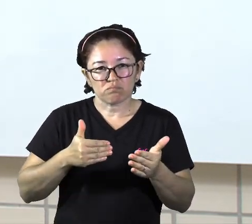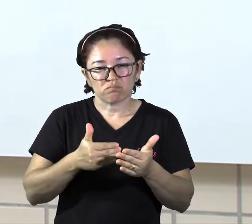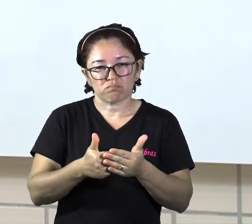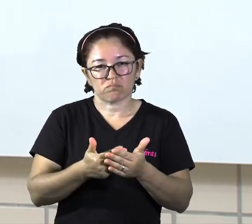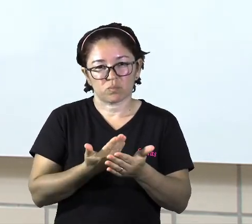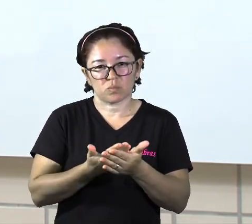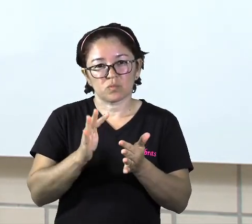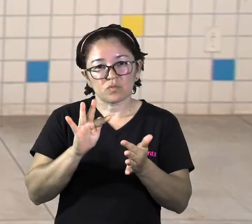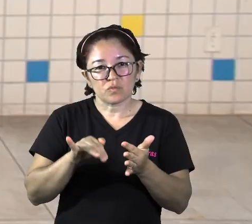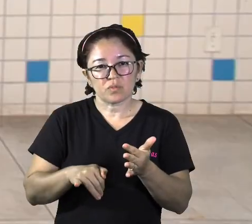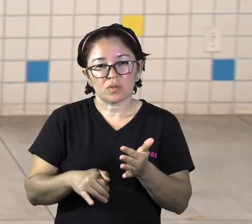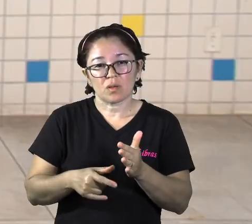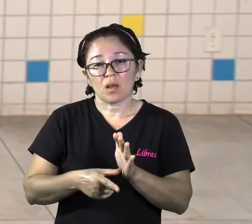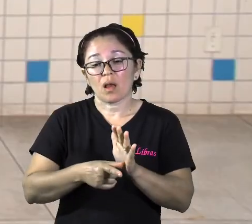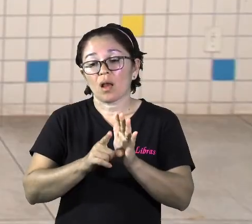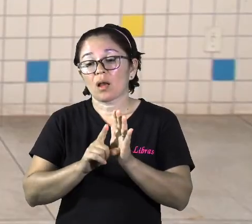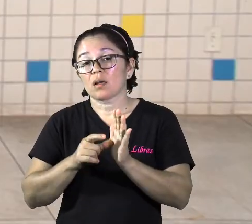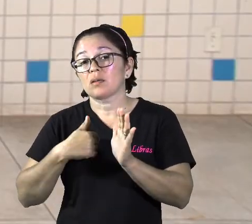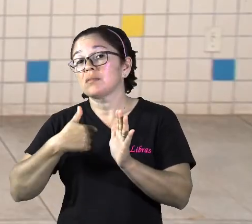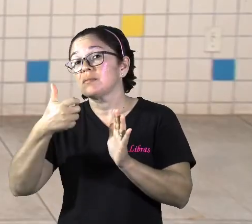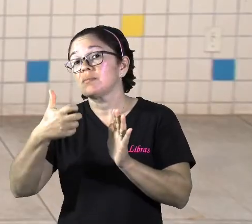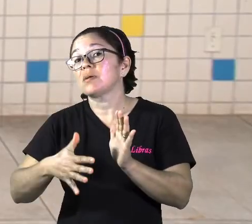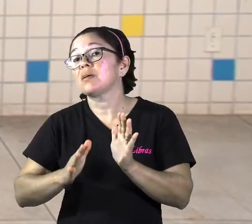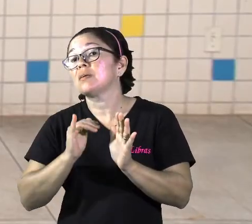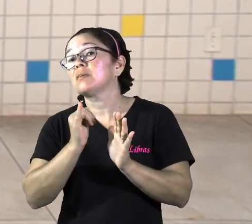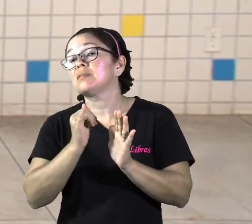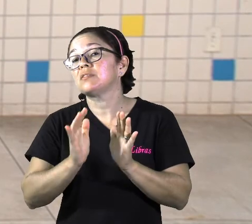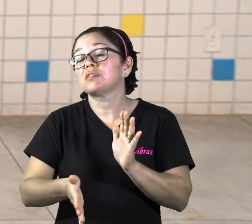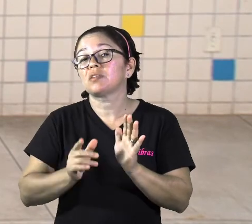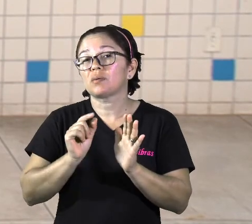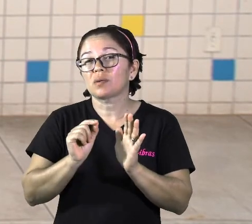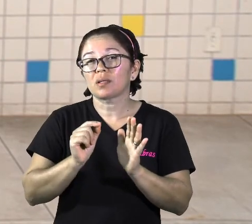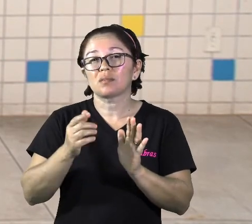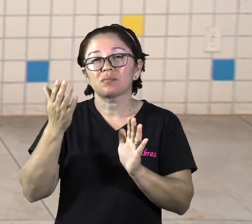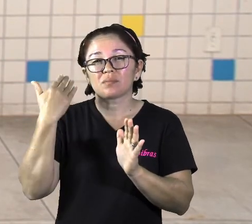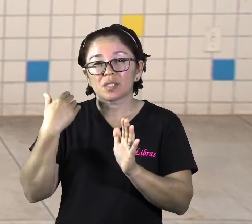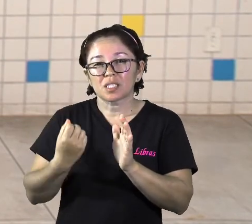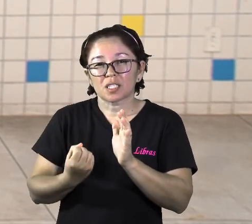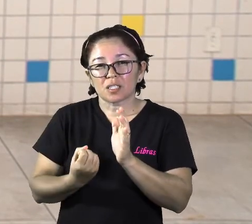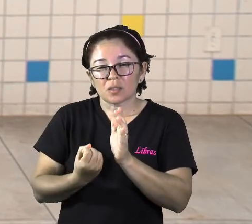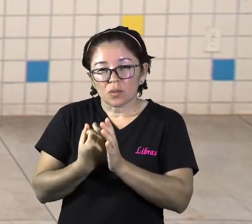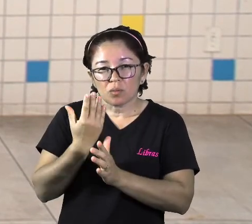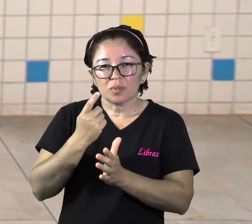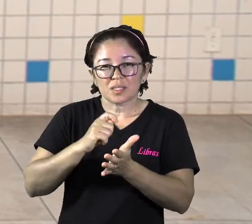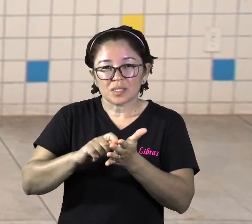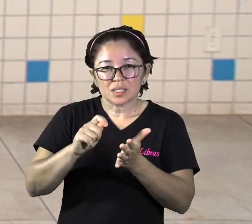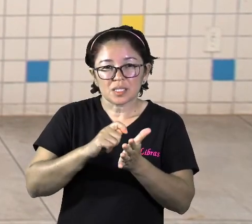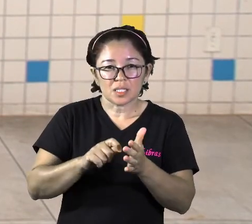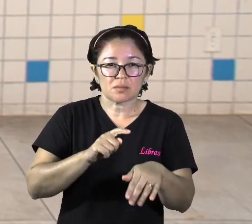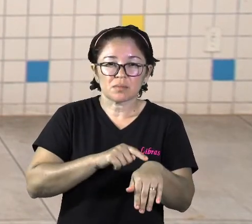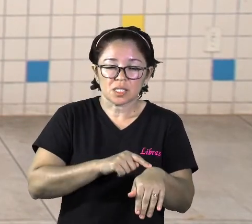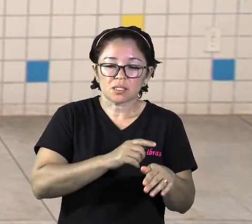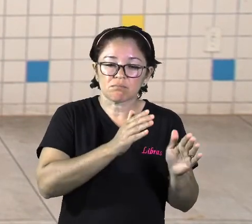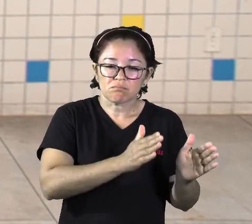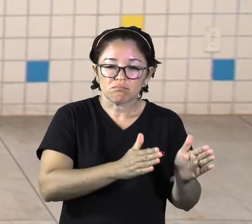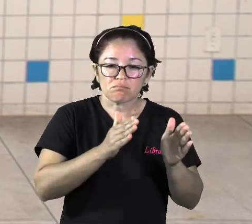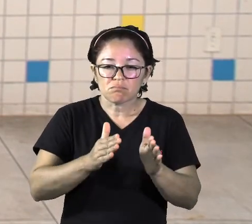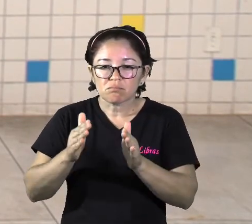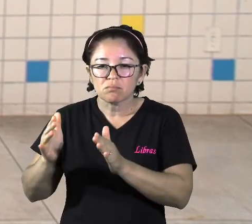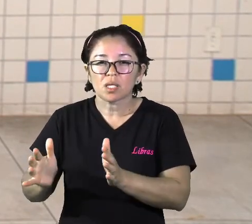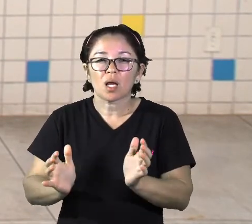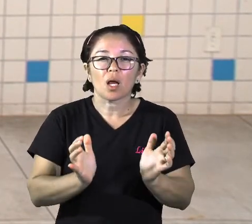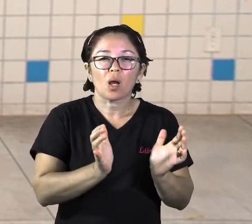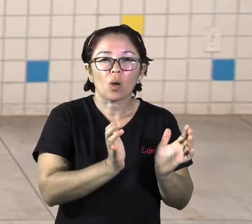hoje, né? Que o sistema de escrita foi criado em períodos distintos, por civilizações diferentes,